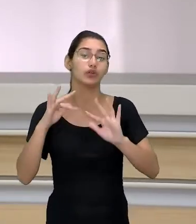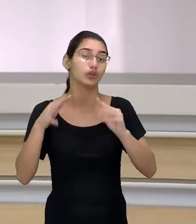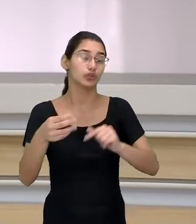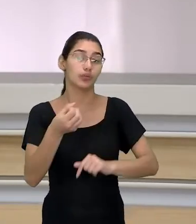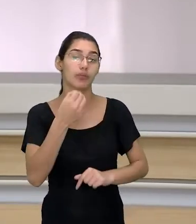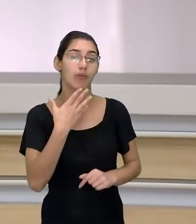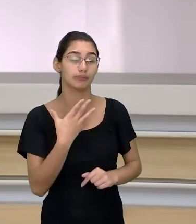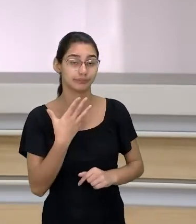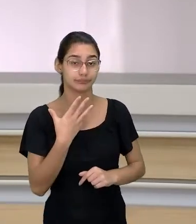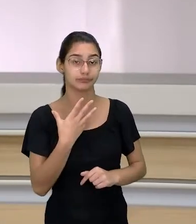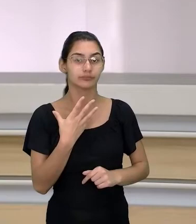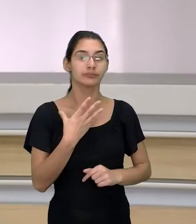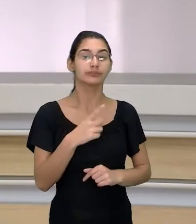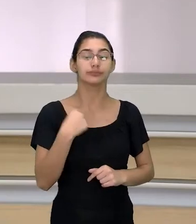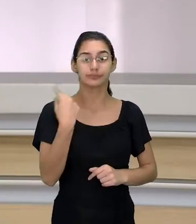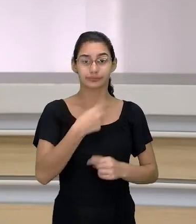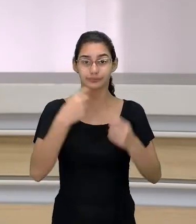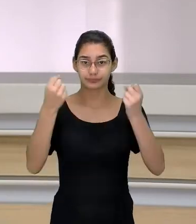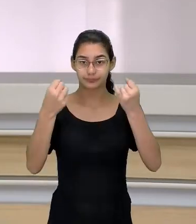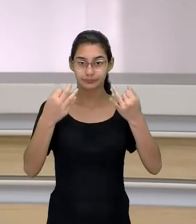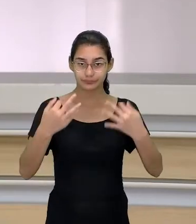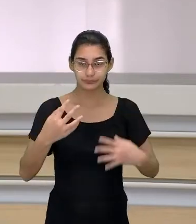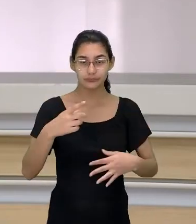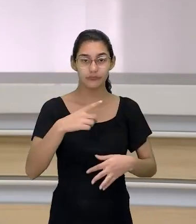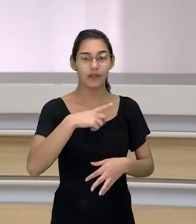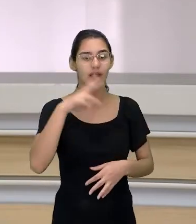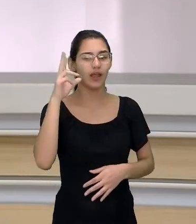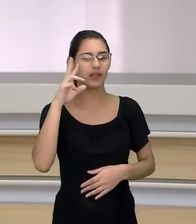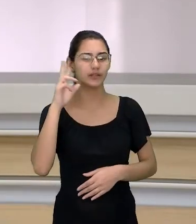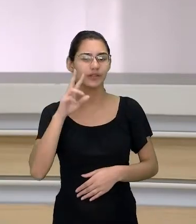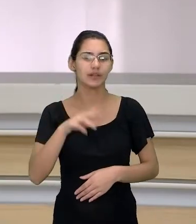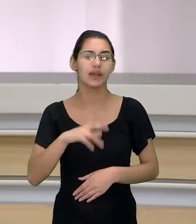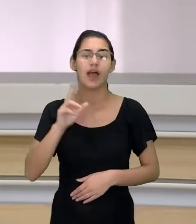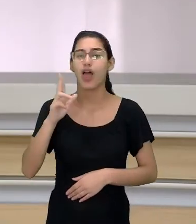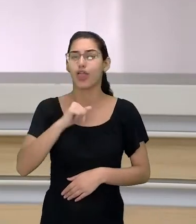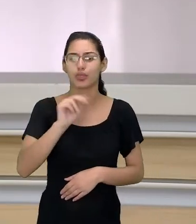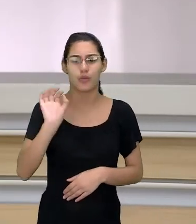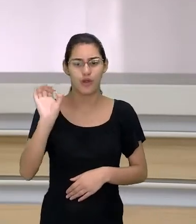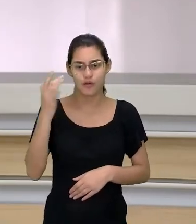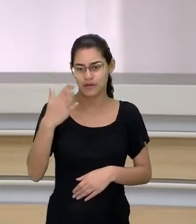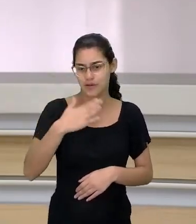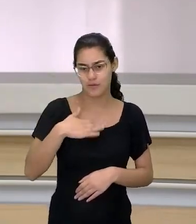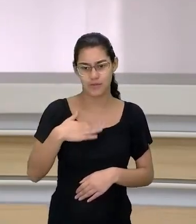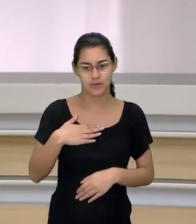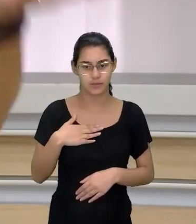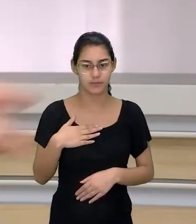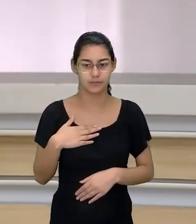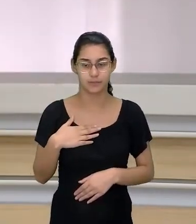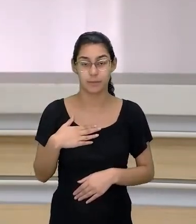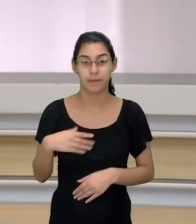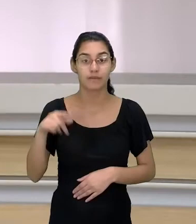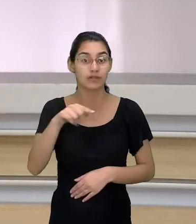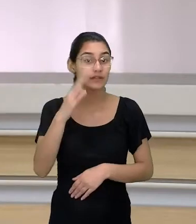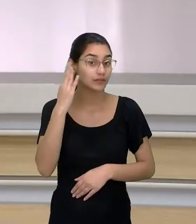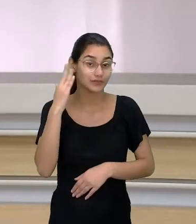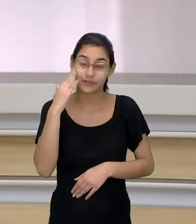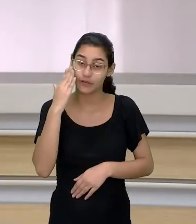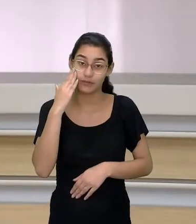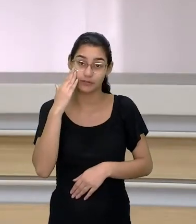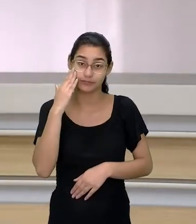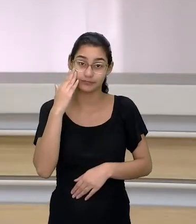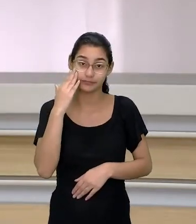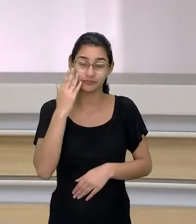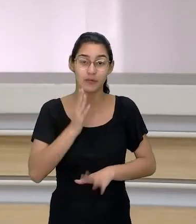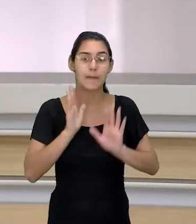bom. De quando a gente fala sobre aquela história de que, ah, isso nunca vai acontecer comigo, você nunca sabe.